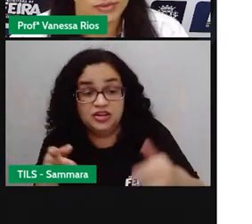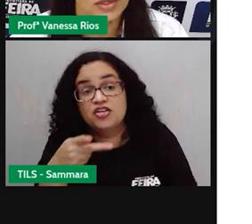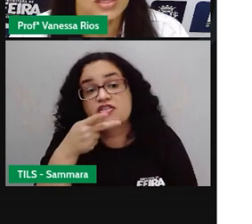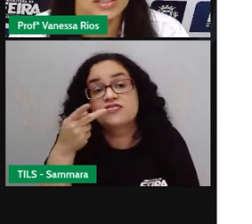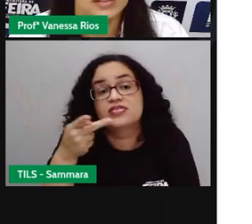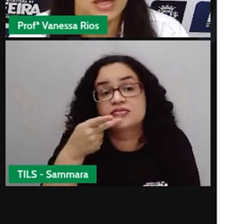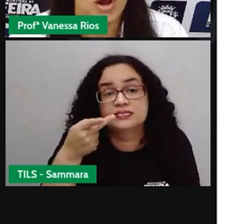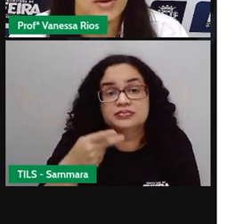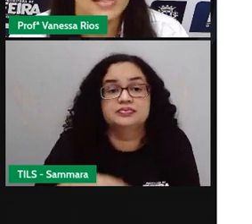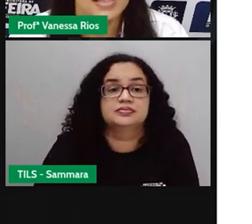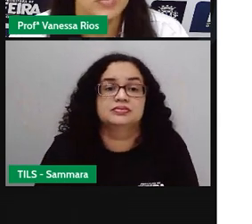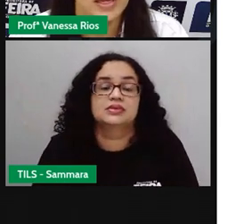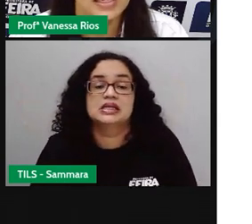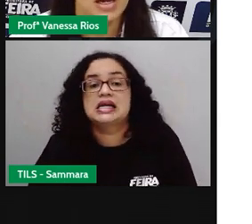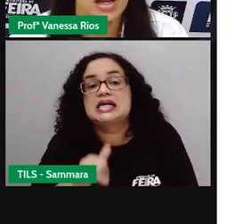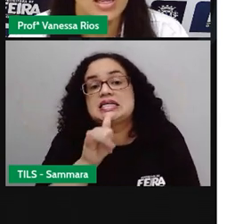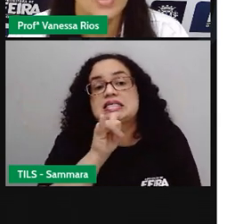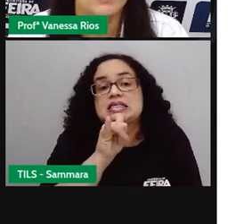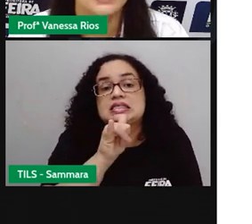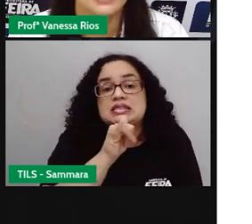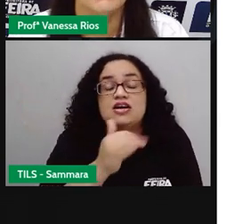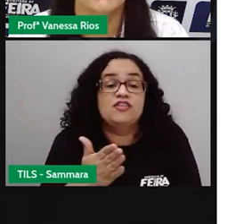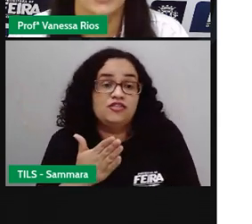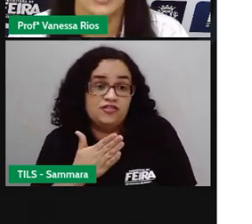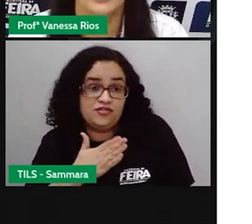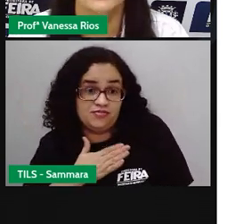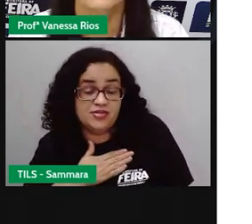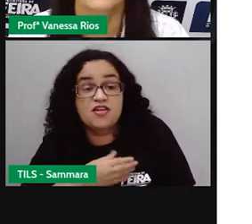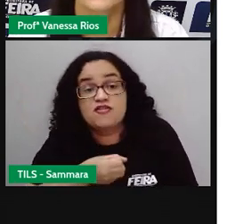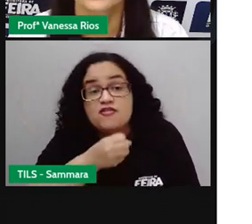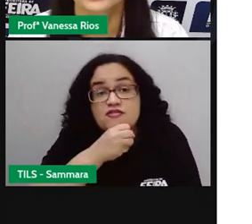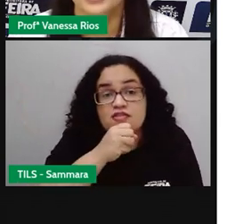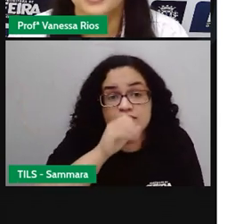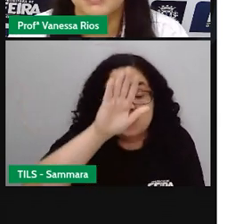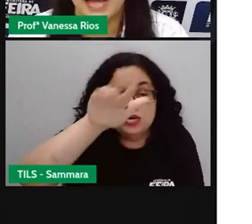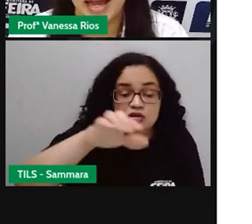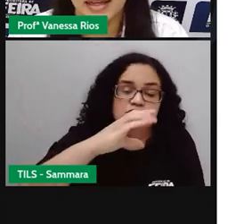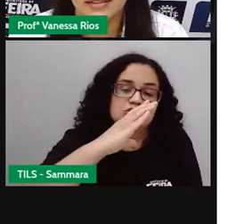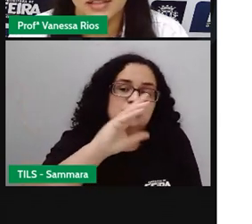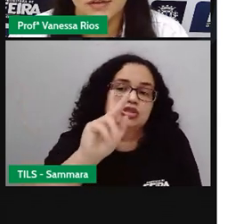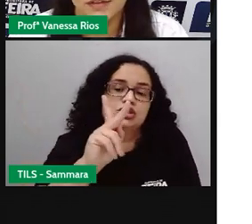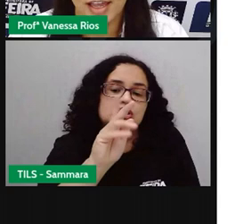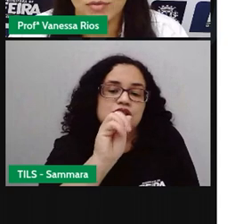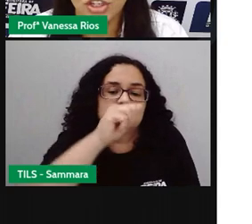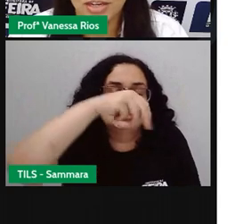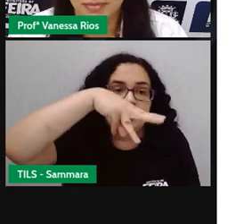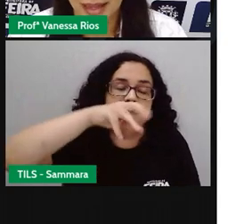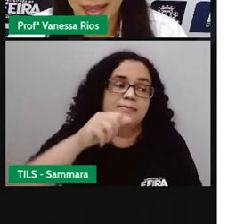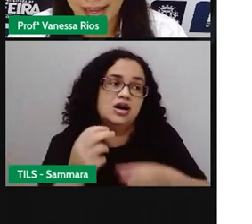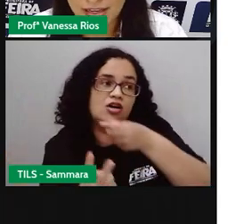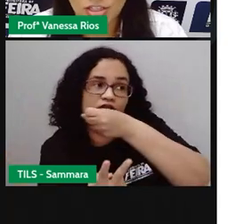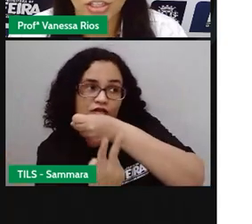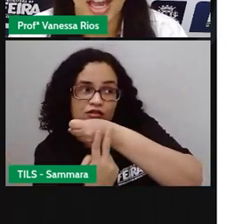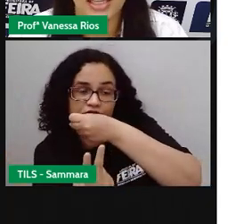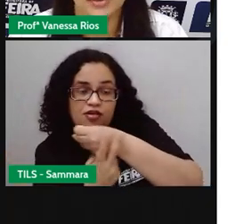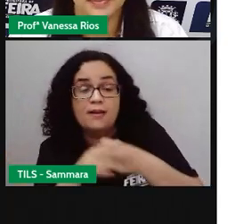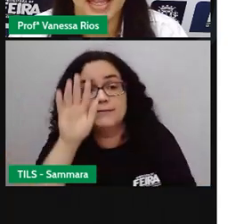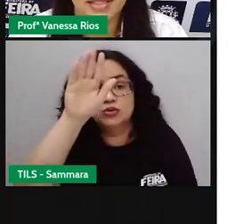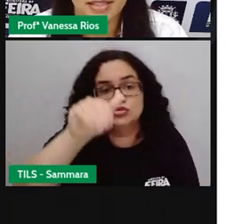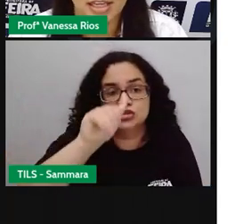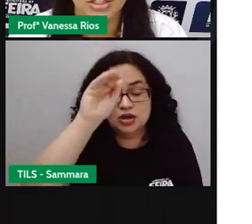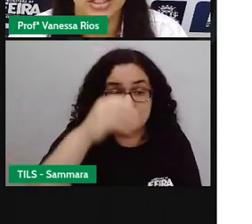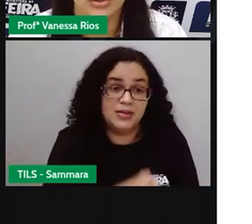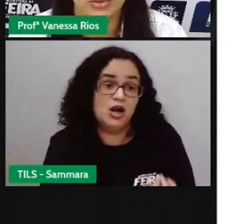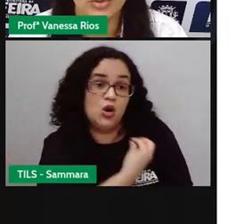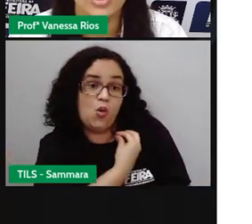falado. Então, ó o exemplo aí, ó. Minha avó me chama. Então, o verbo chamar está aí no